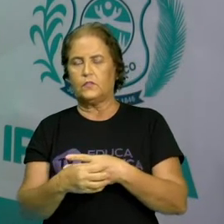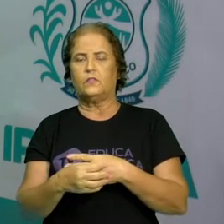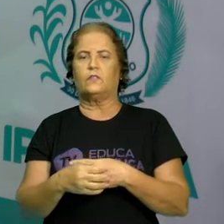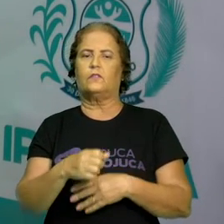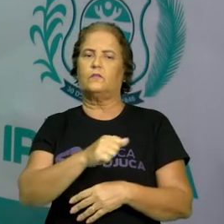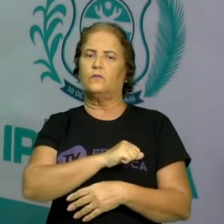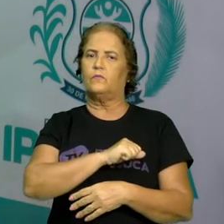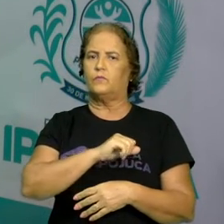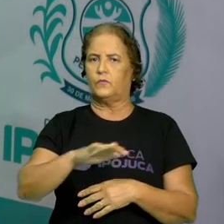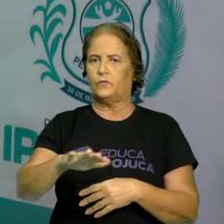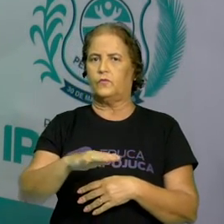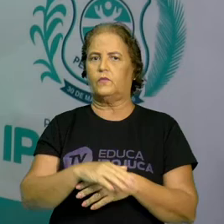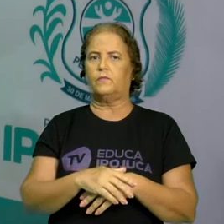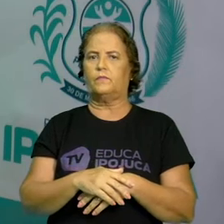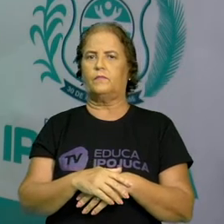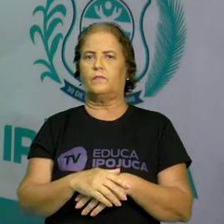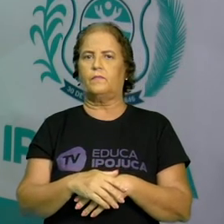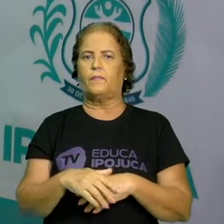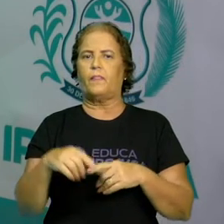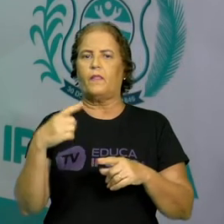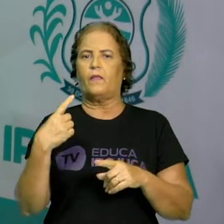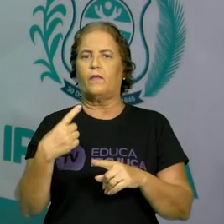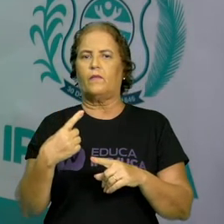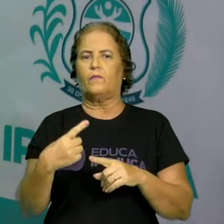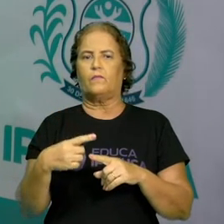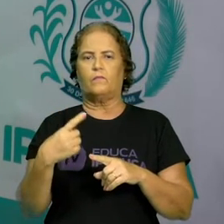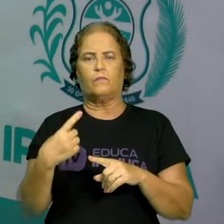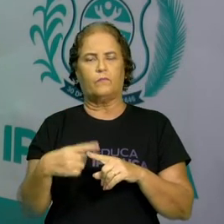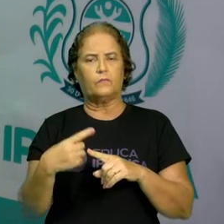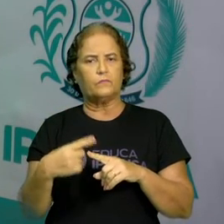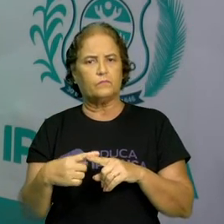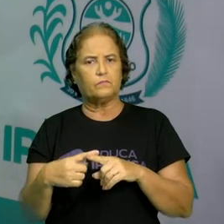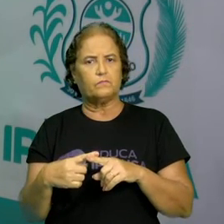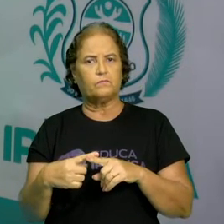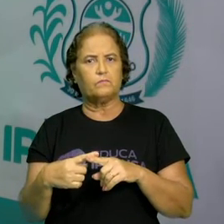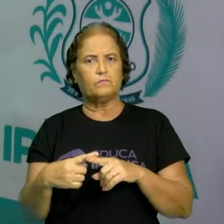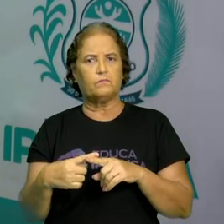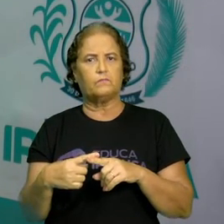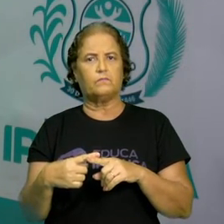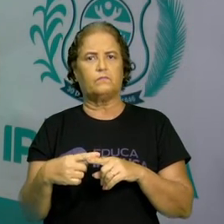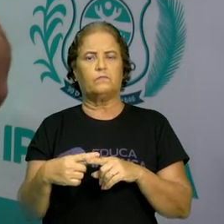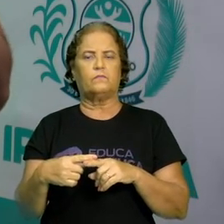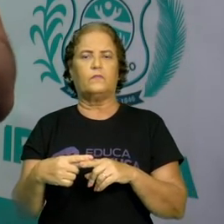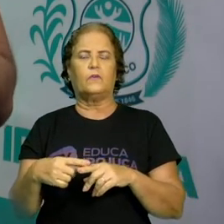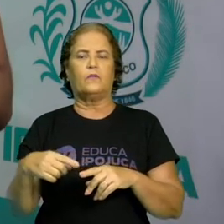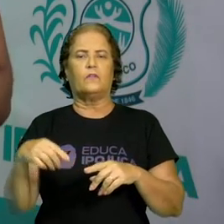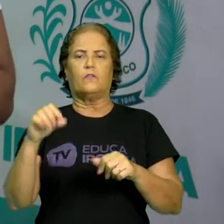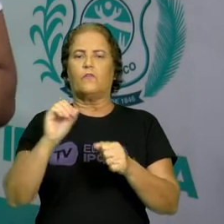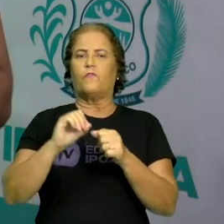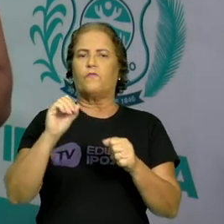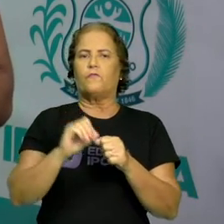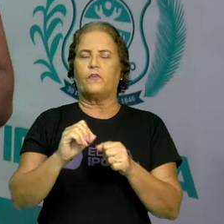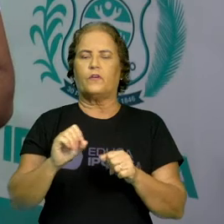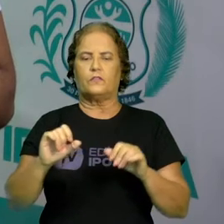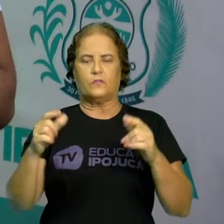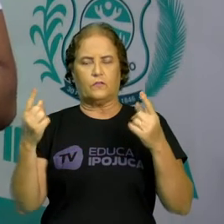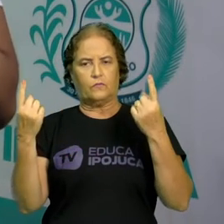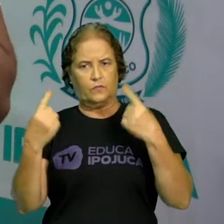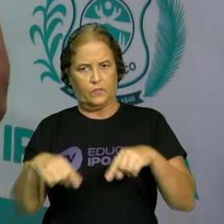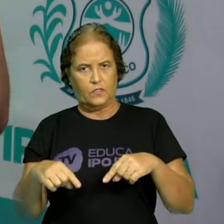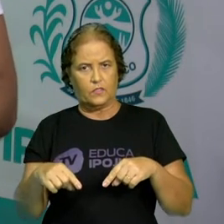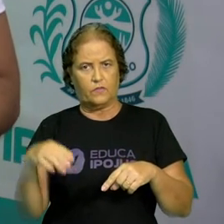Ipojuca. Portanto, execute bem esse desafio e aprenda cada vez mais conosco.